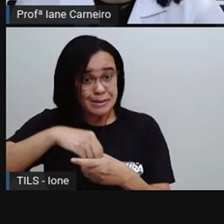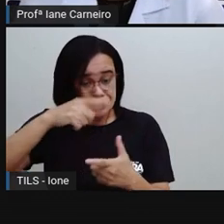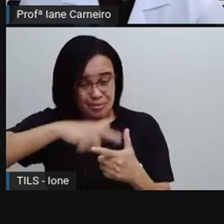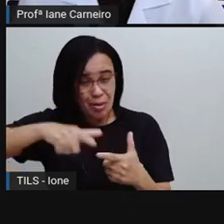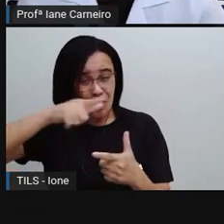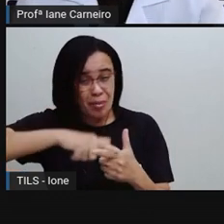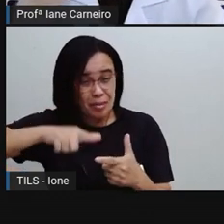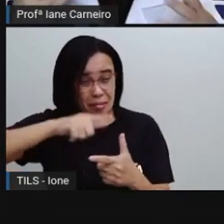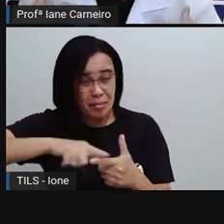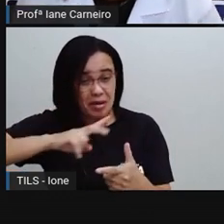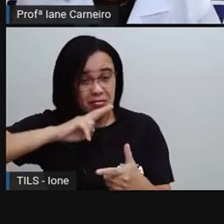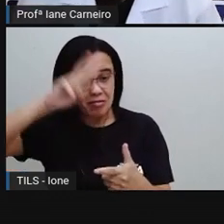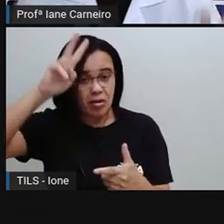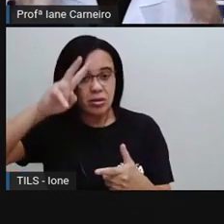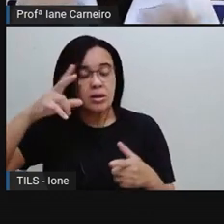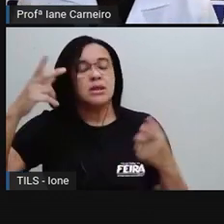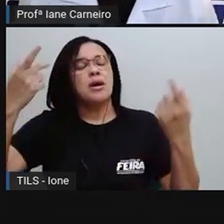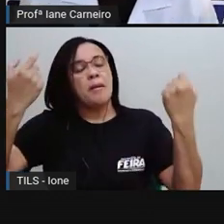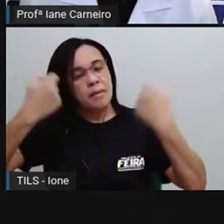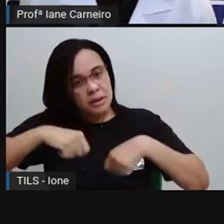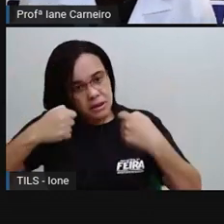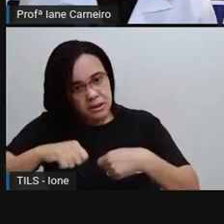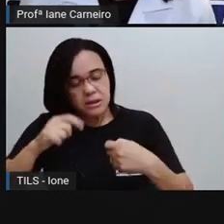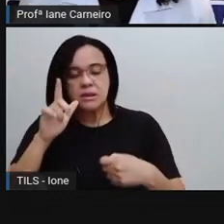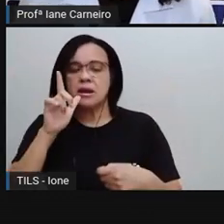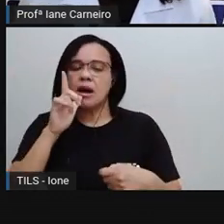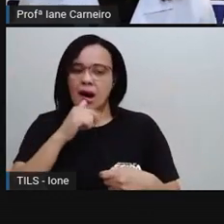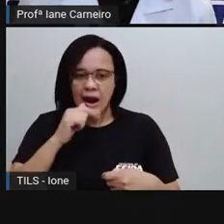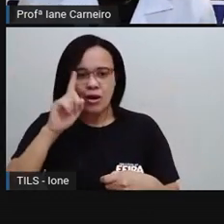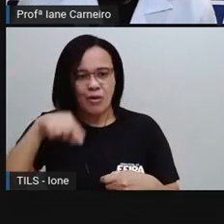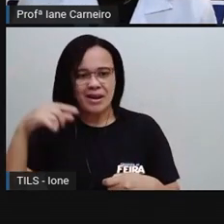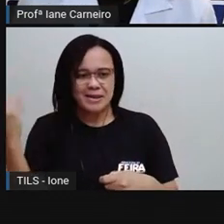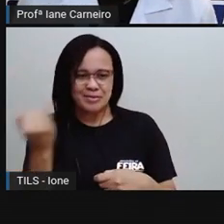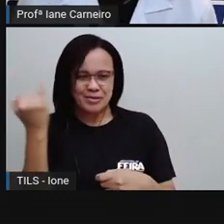godói. Então, tem que beber bastante água, tá certo?